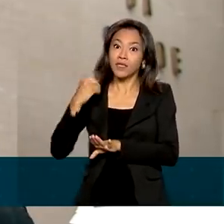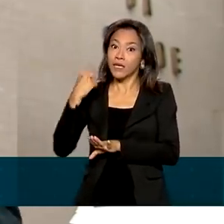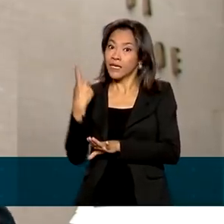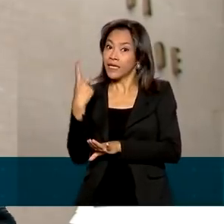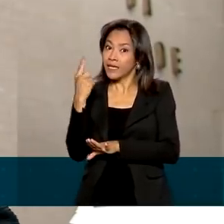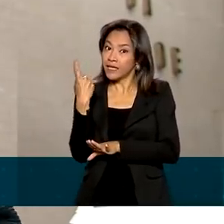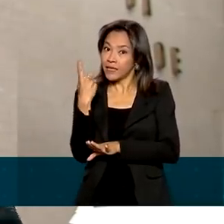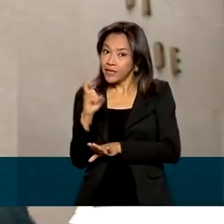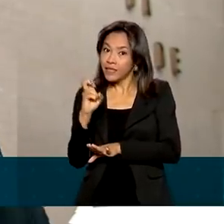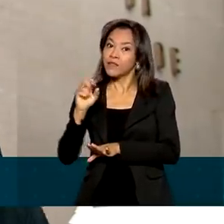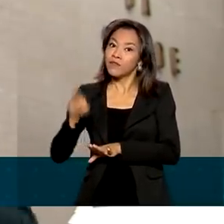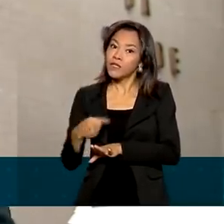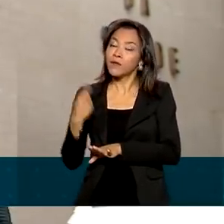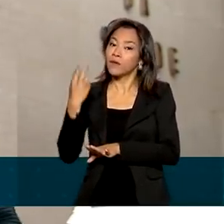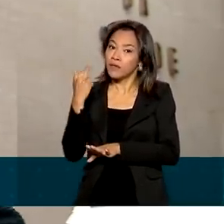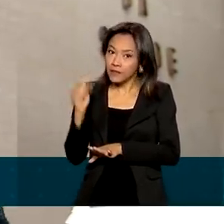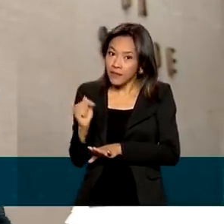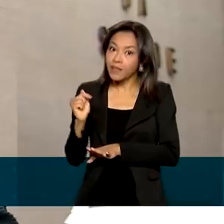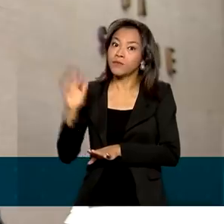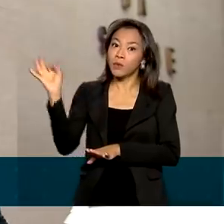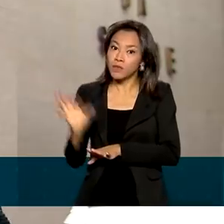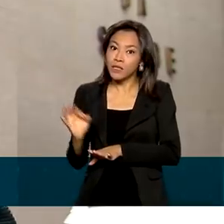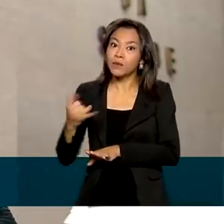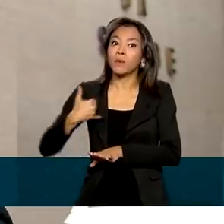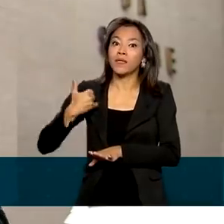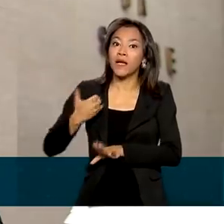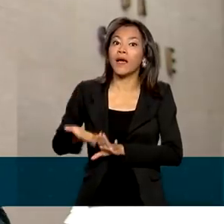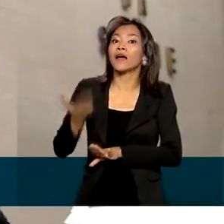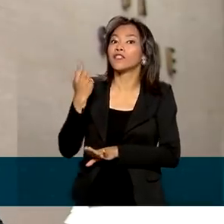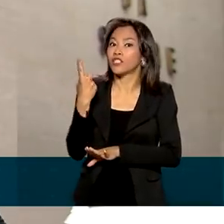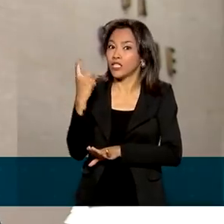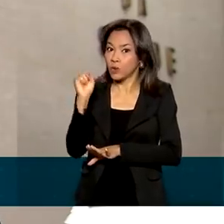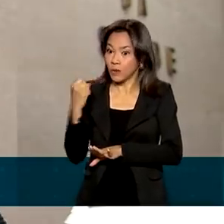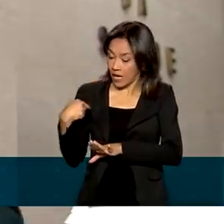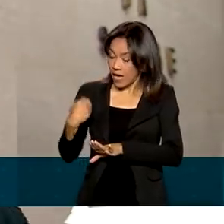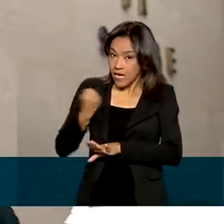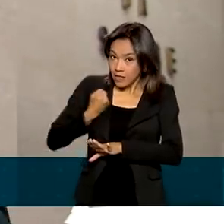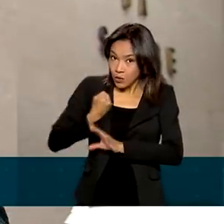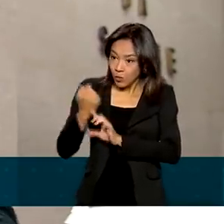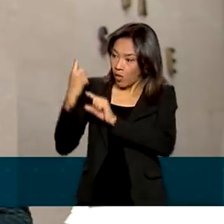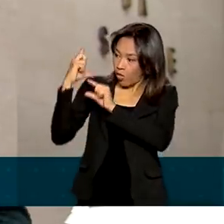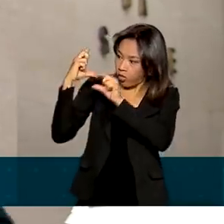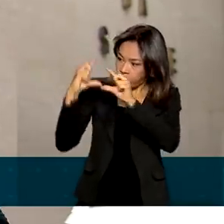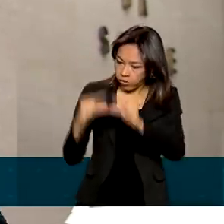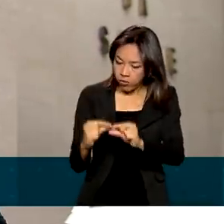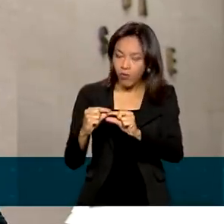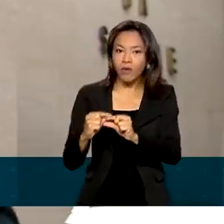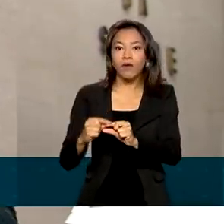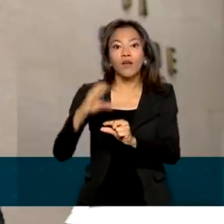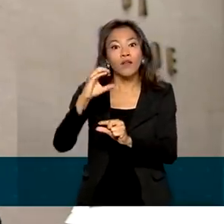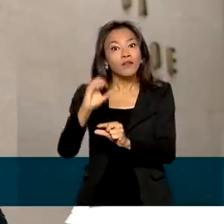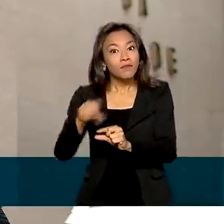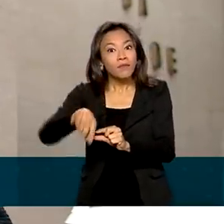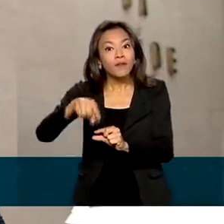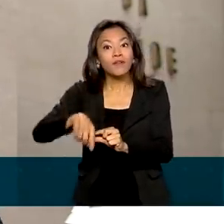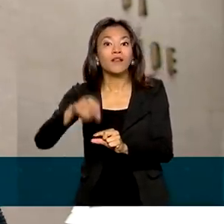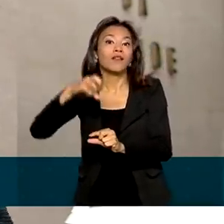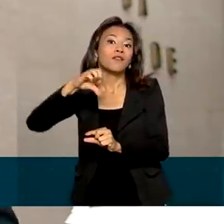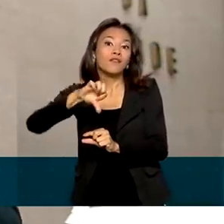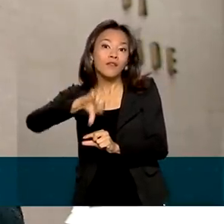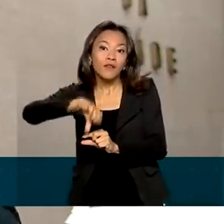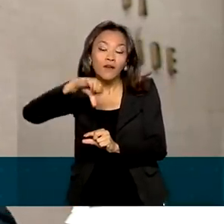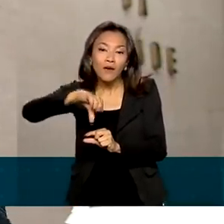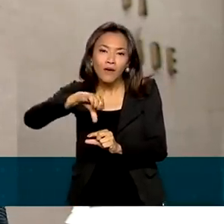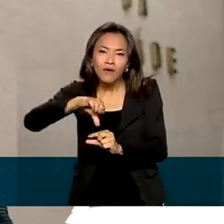da população com mais de 18 anos. Esse número caiu para 9,5% em 2020.